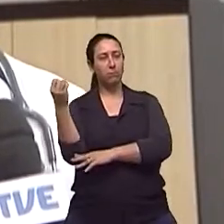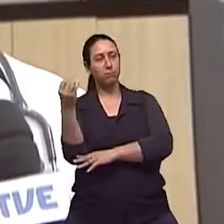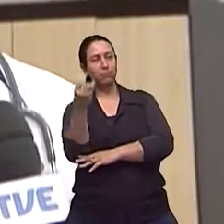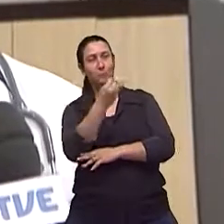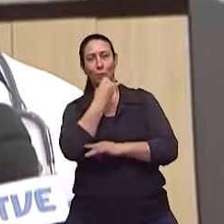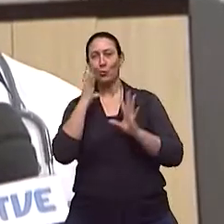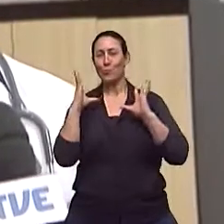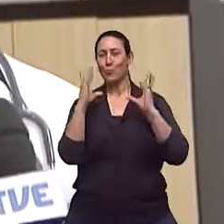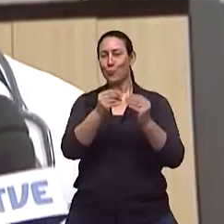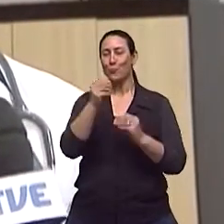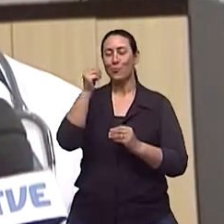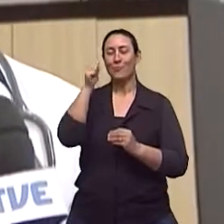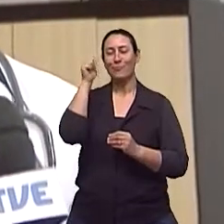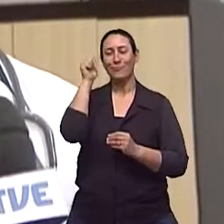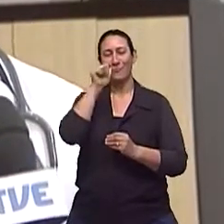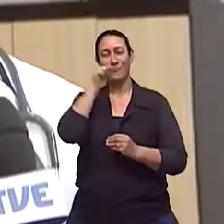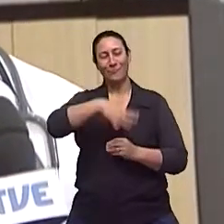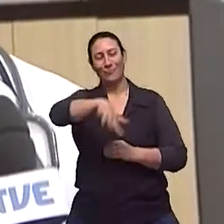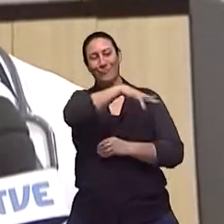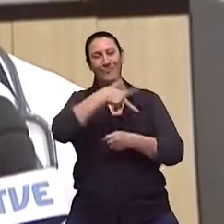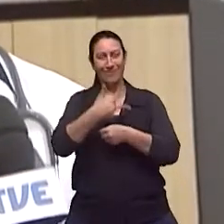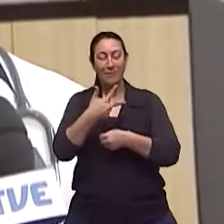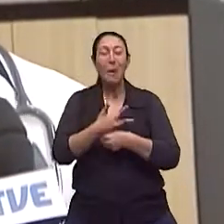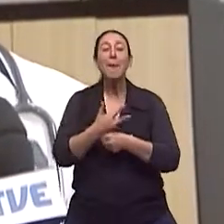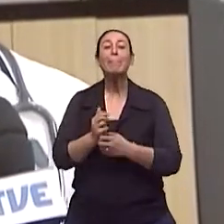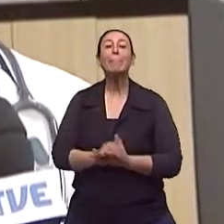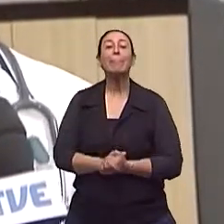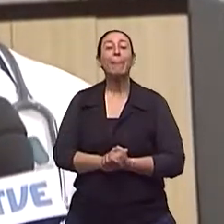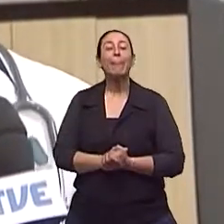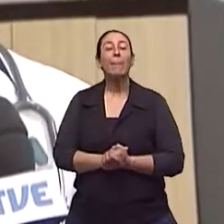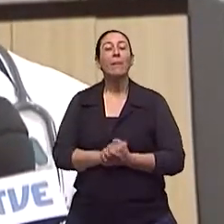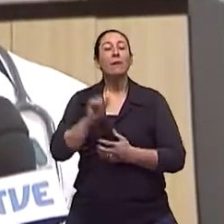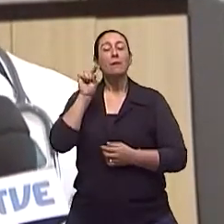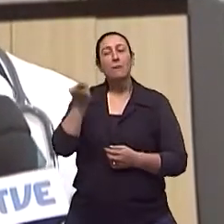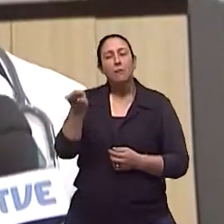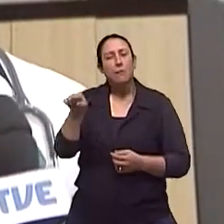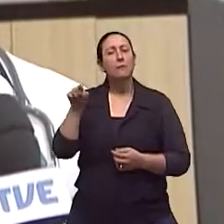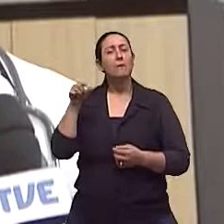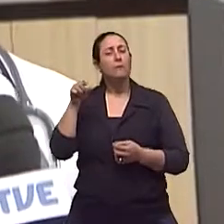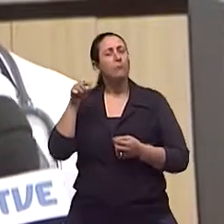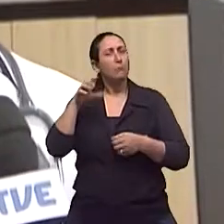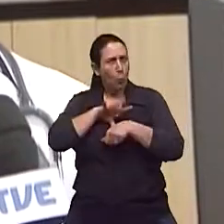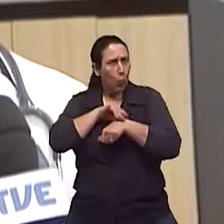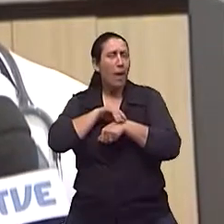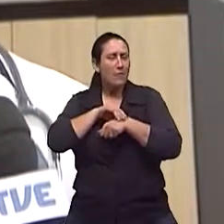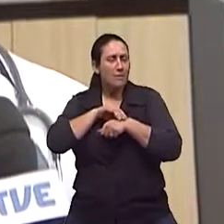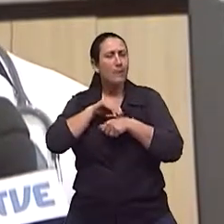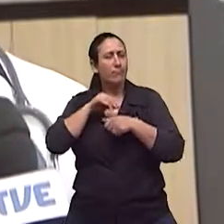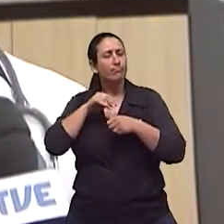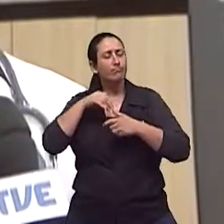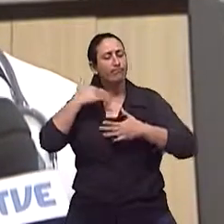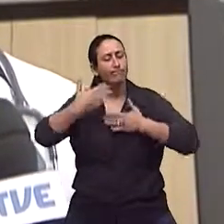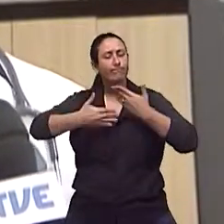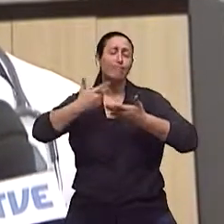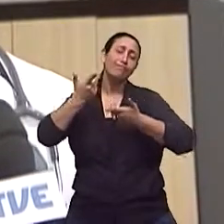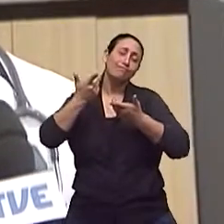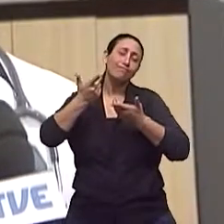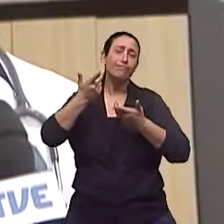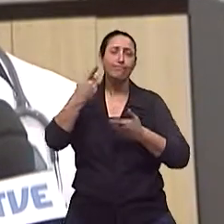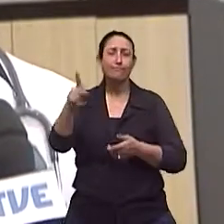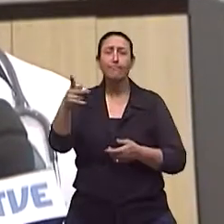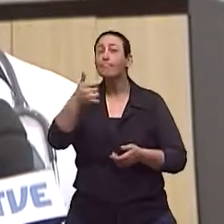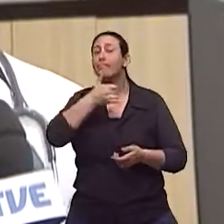conversando com as idosas. Mas a doença foi progredindo e ele teve a infelicidade